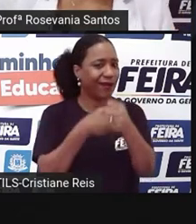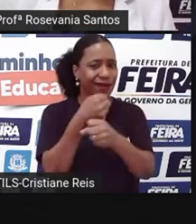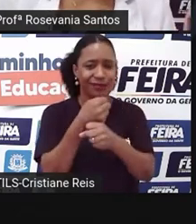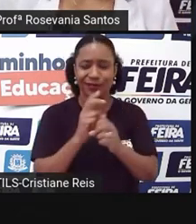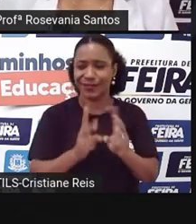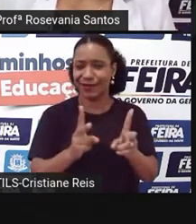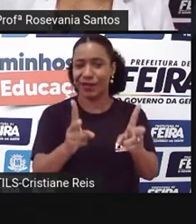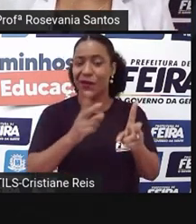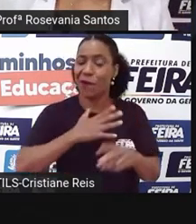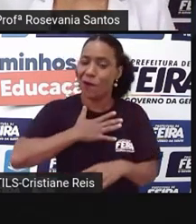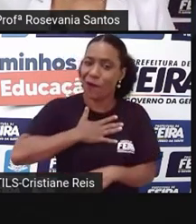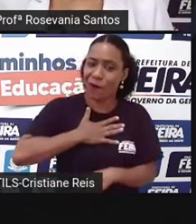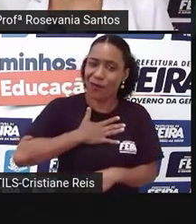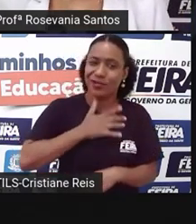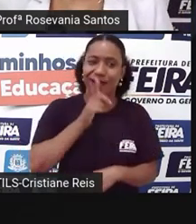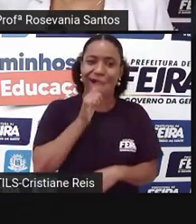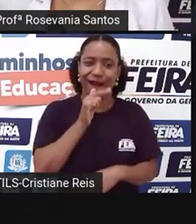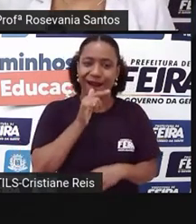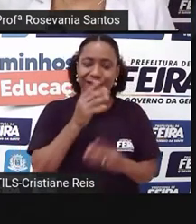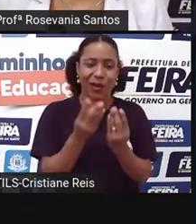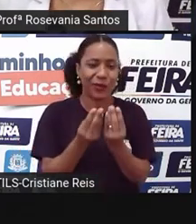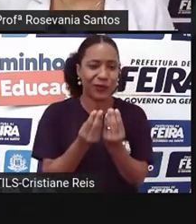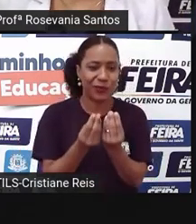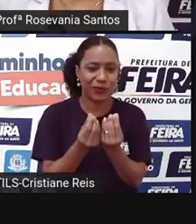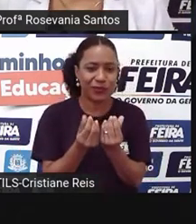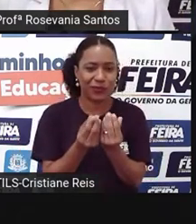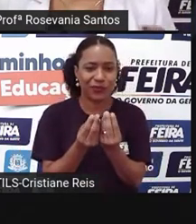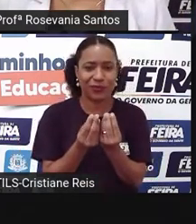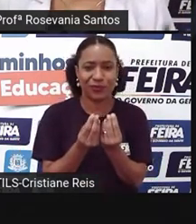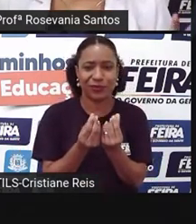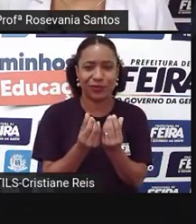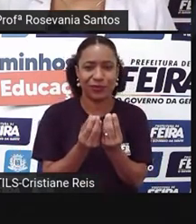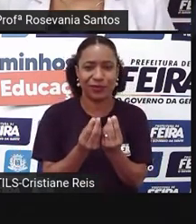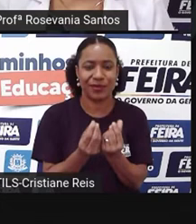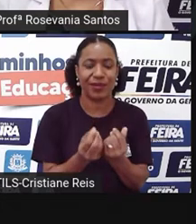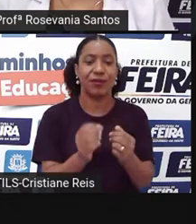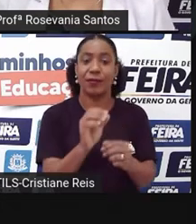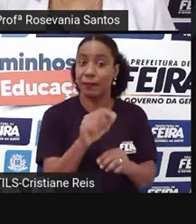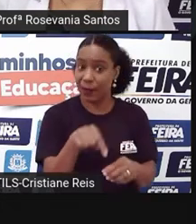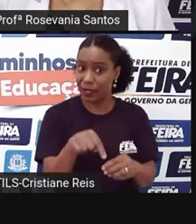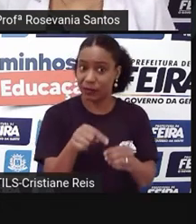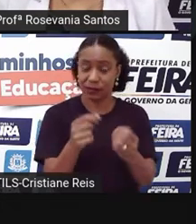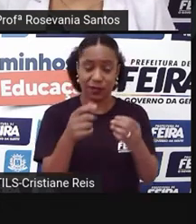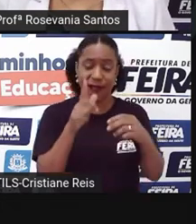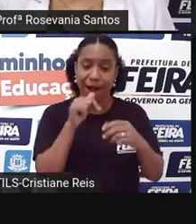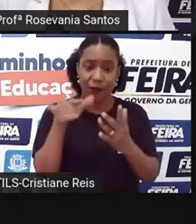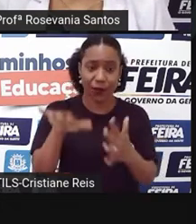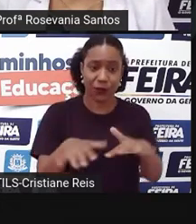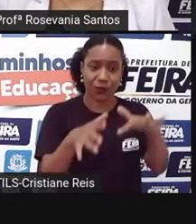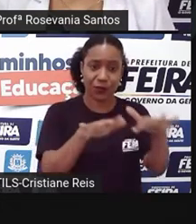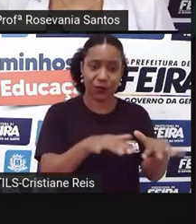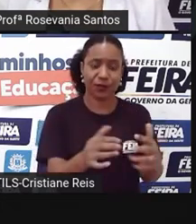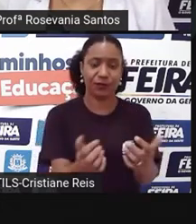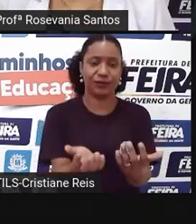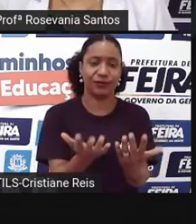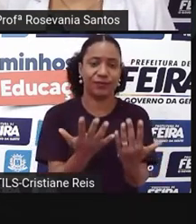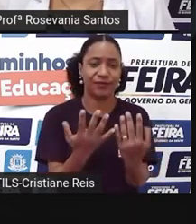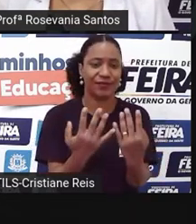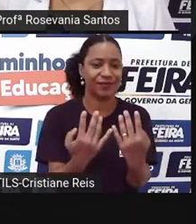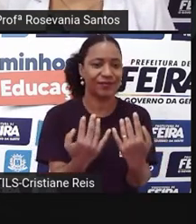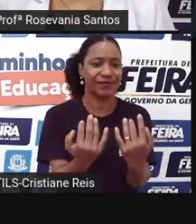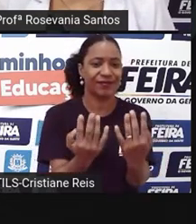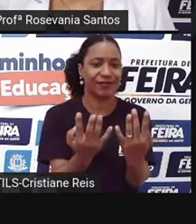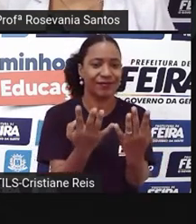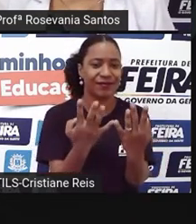são plantas que gostam da área úmida, mas, nesse caso aqui, elas ficam dentro da água. Então, a mata de igapô é uma